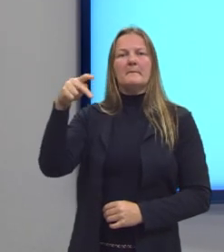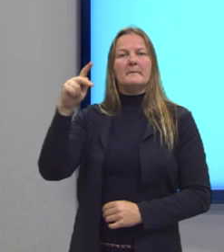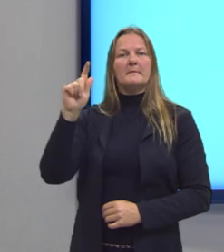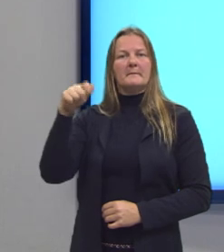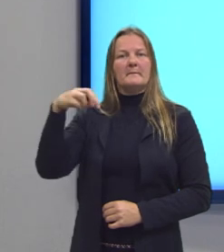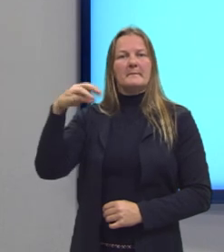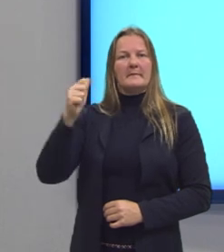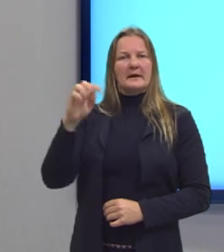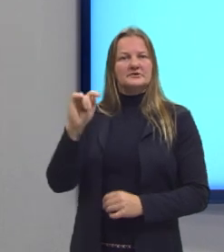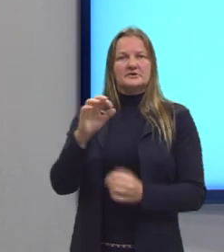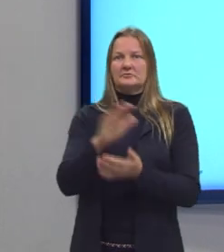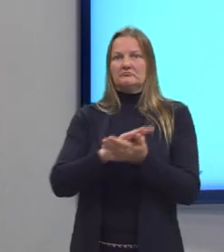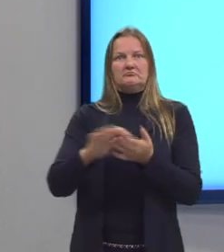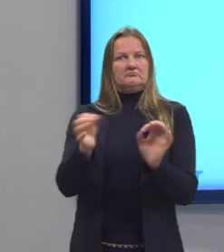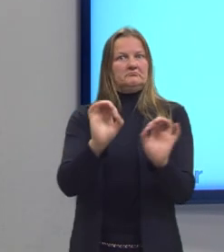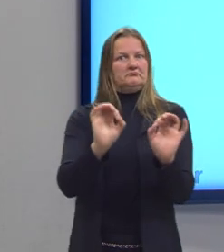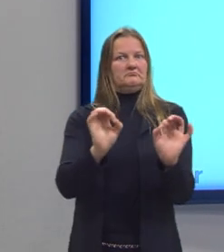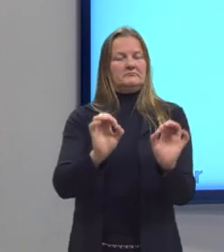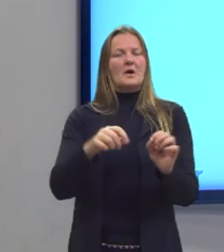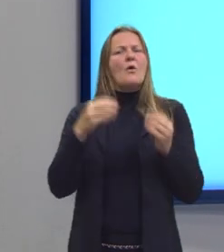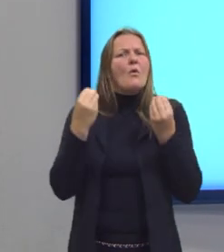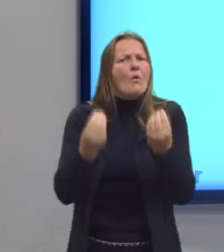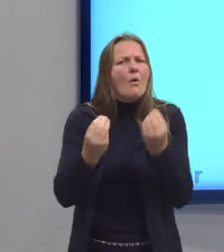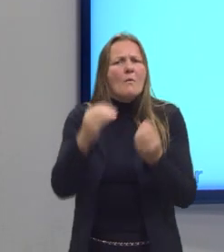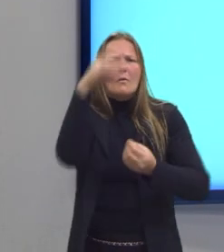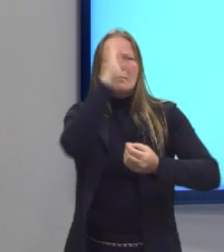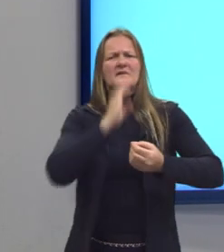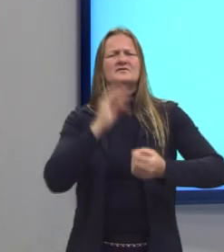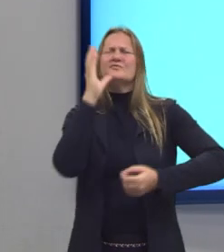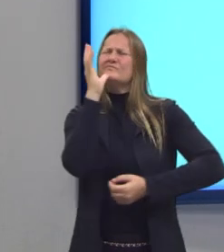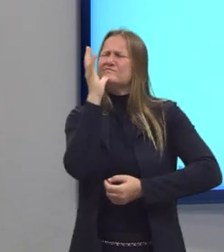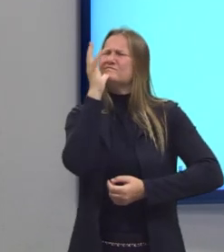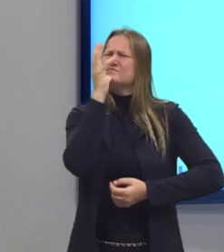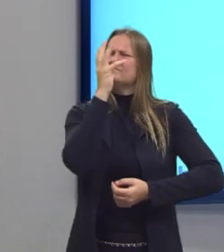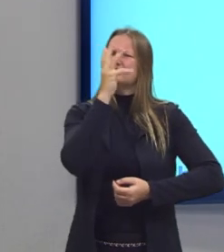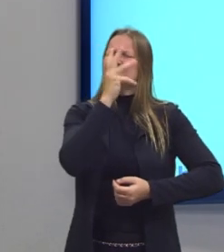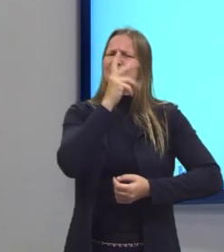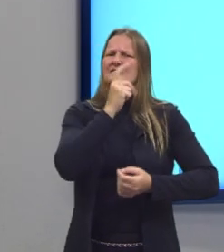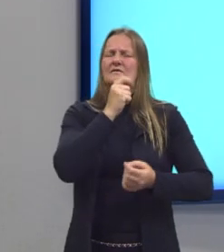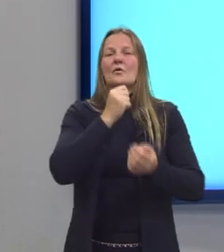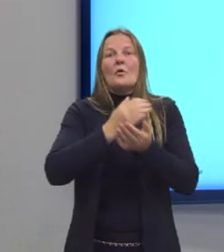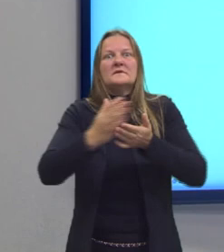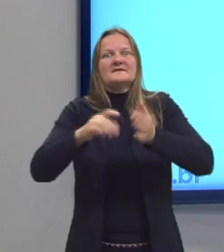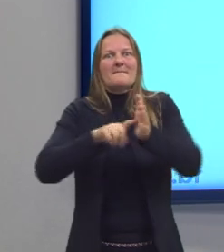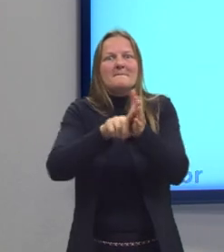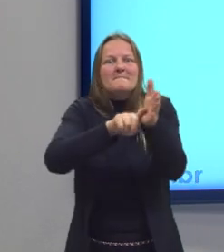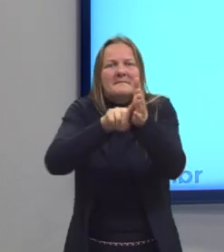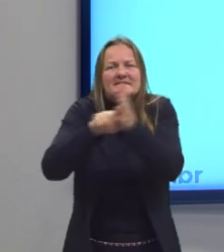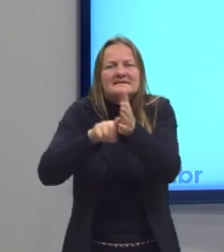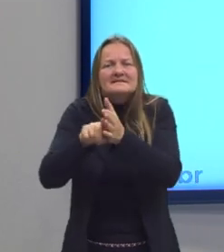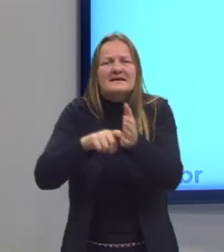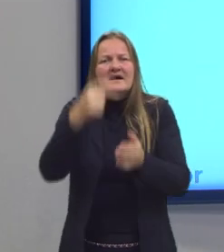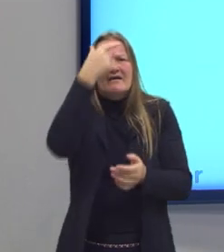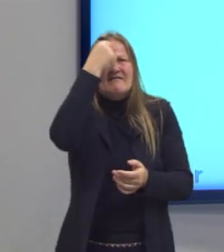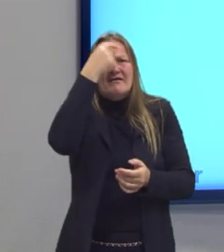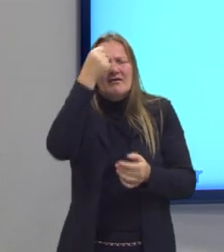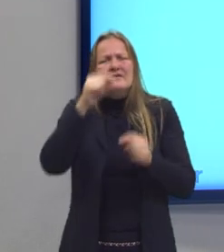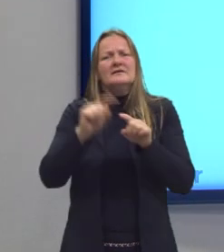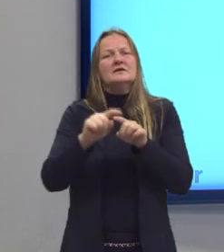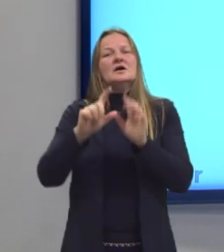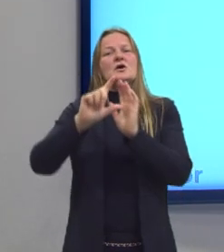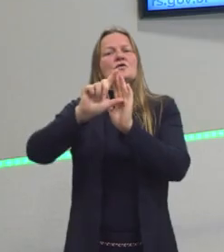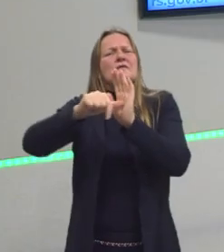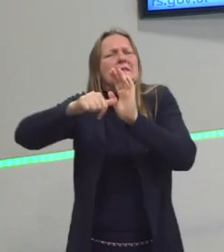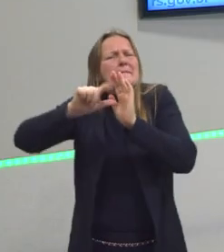levantam essa questão. Como o Brasil demorou para se fazer pesquisa no Brasil. As universidades no Brasil vão surgir